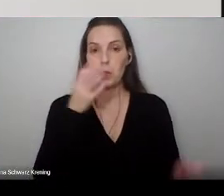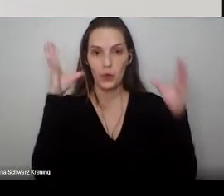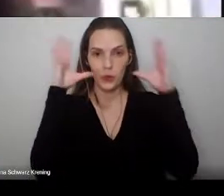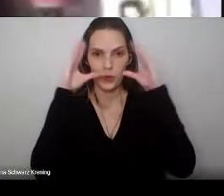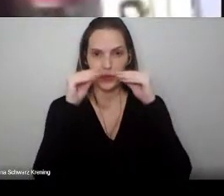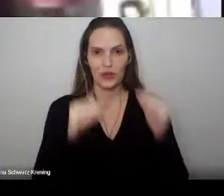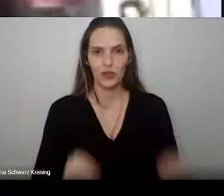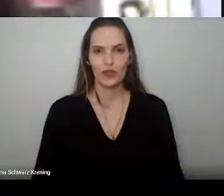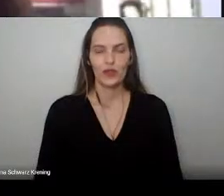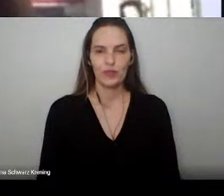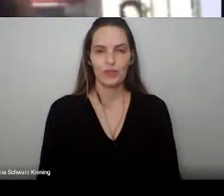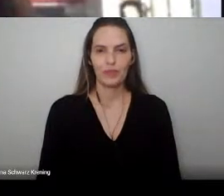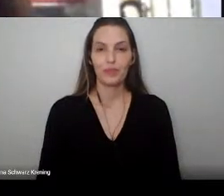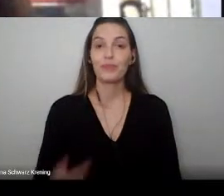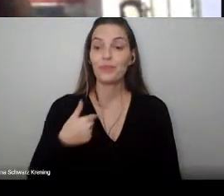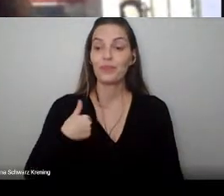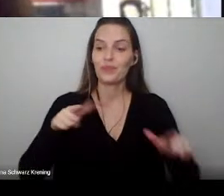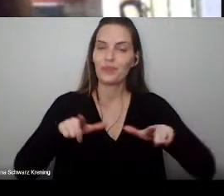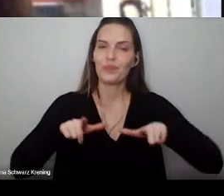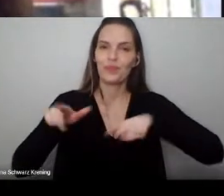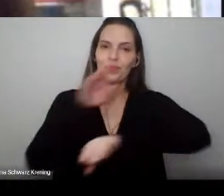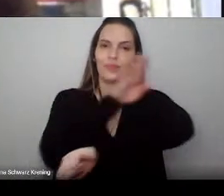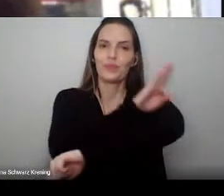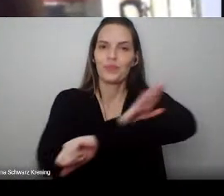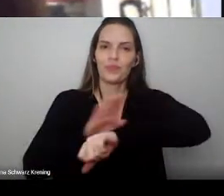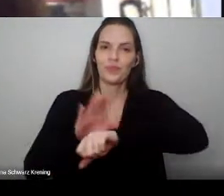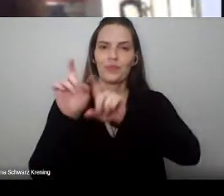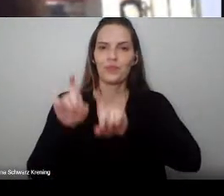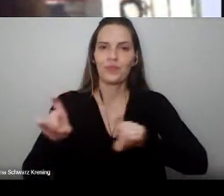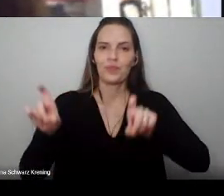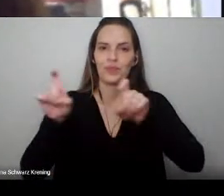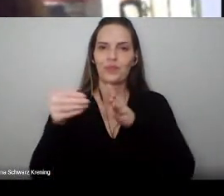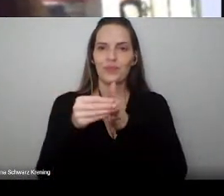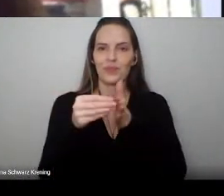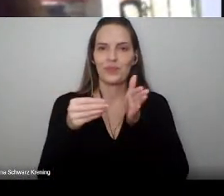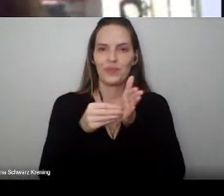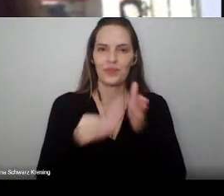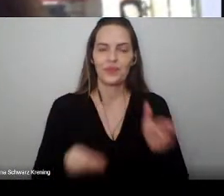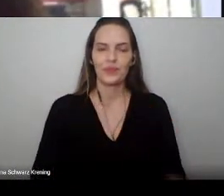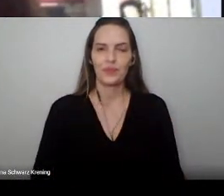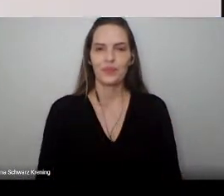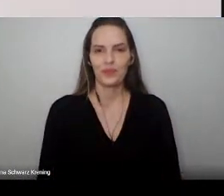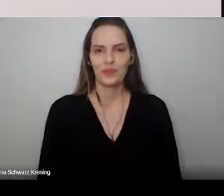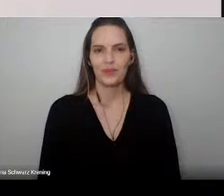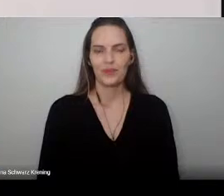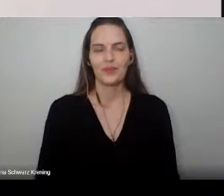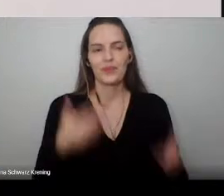Eu lhe concedo o grau de bacharel em informática biomédica. Muito obrigado.